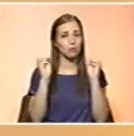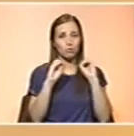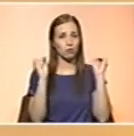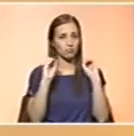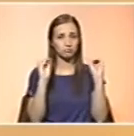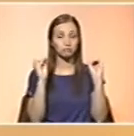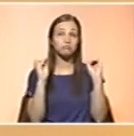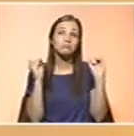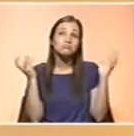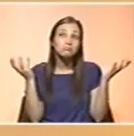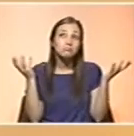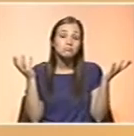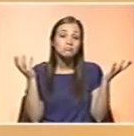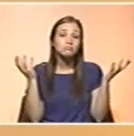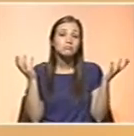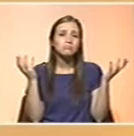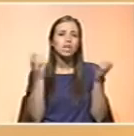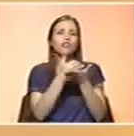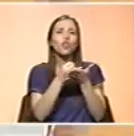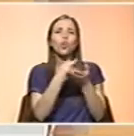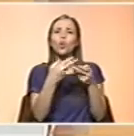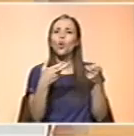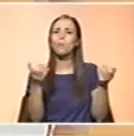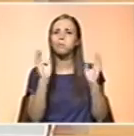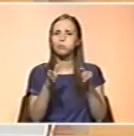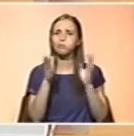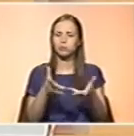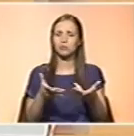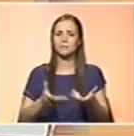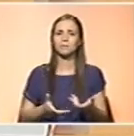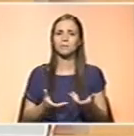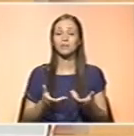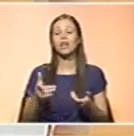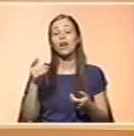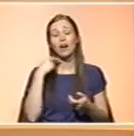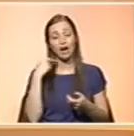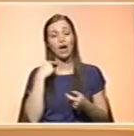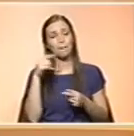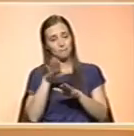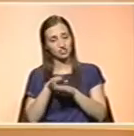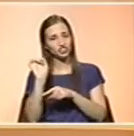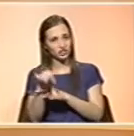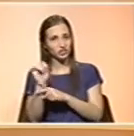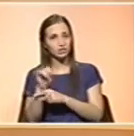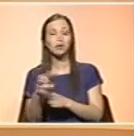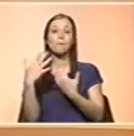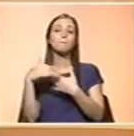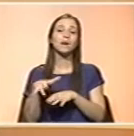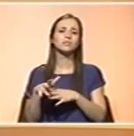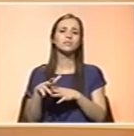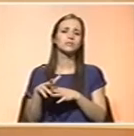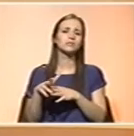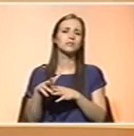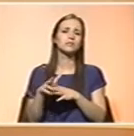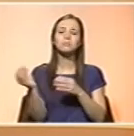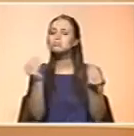a menos que... Os alimentos vegetais não, mas outros alimentos colocam vegetais, origens animal colocam-se, mas aí... Não está a trabalhado.